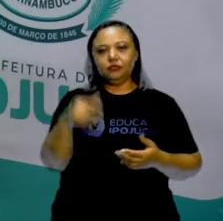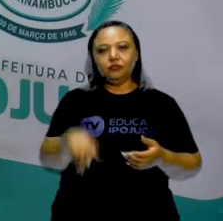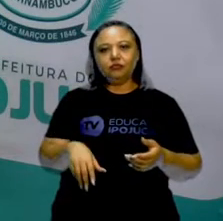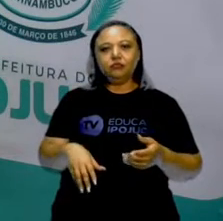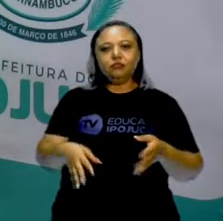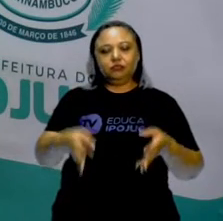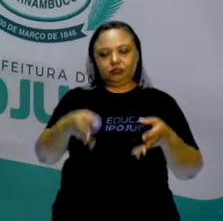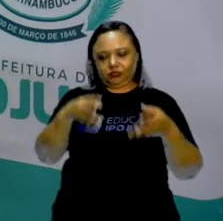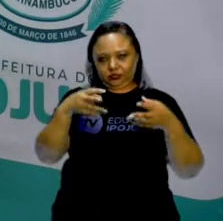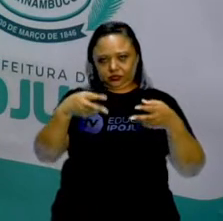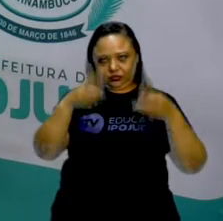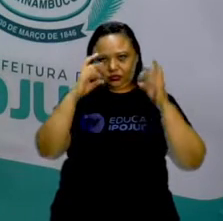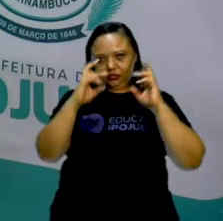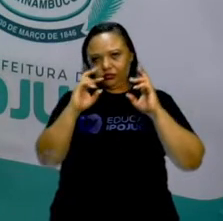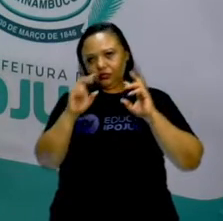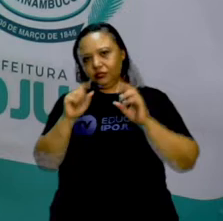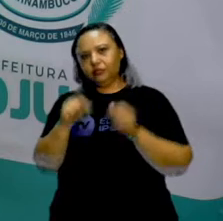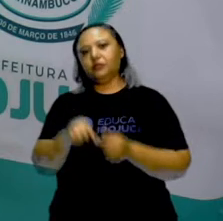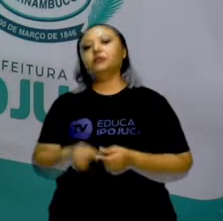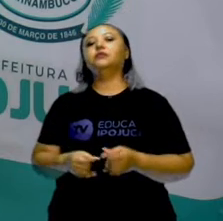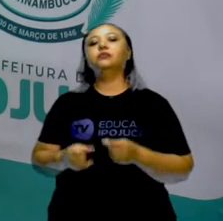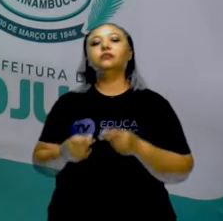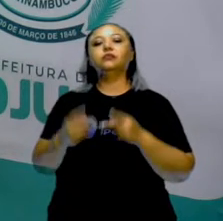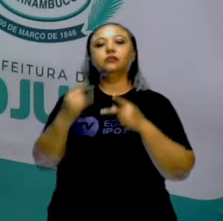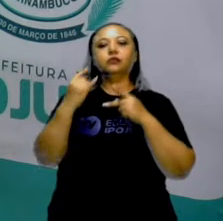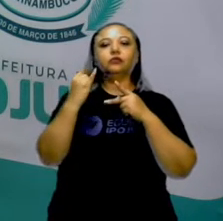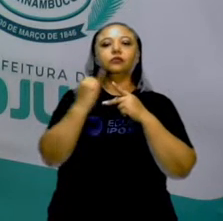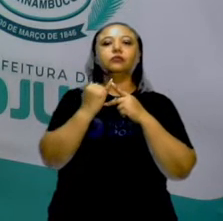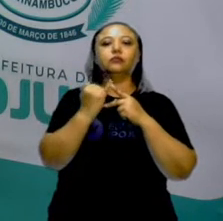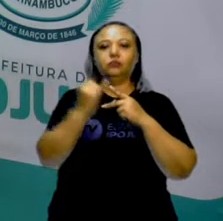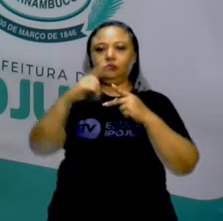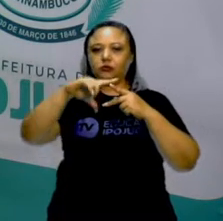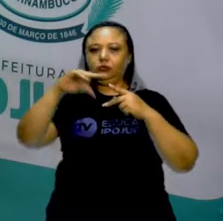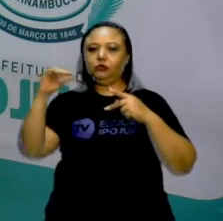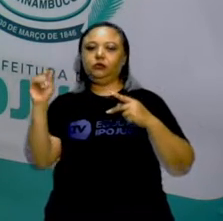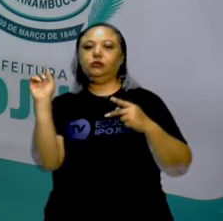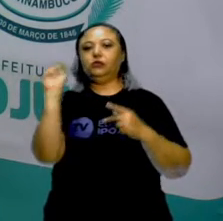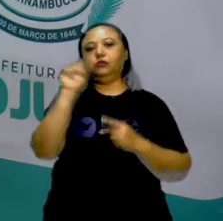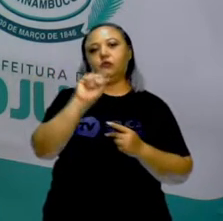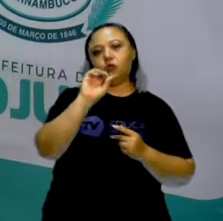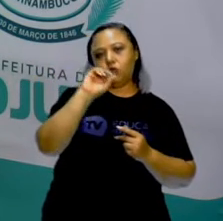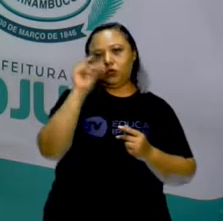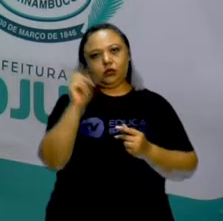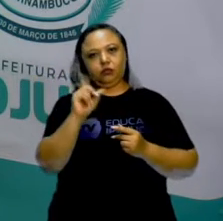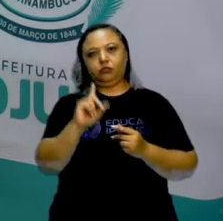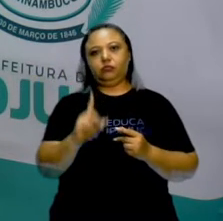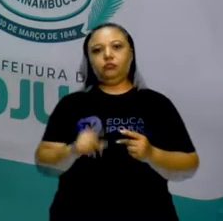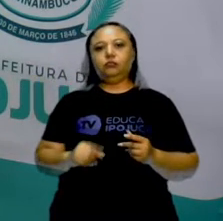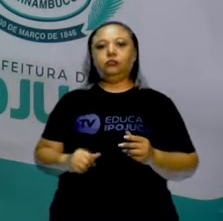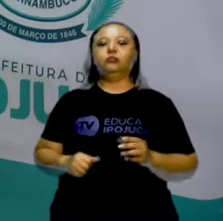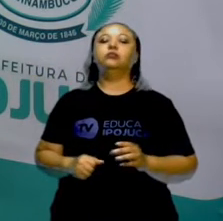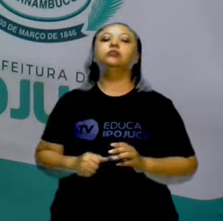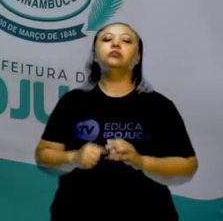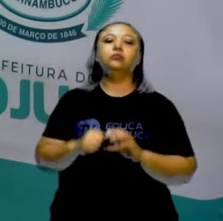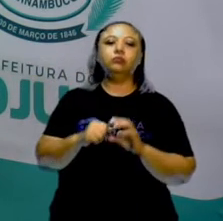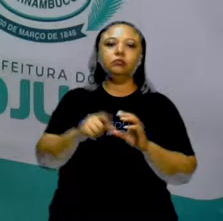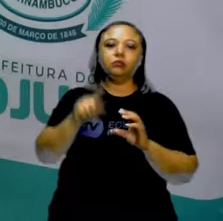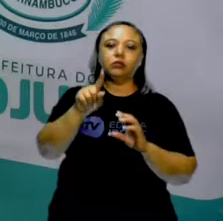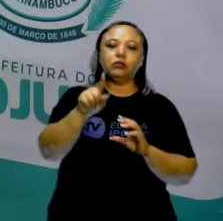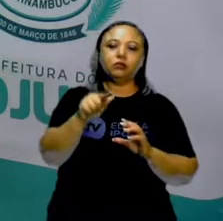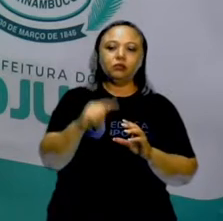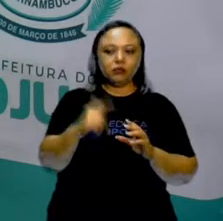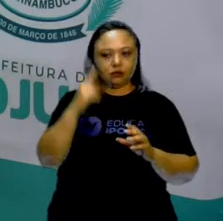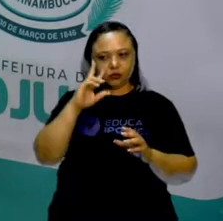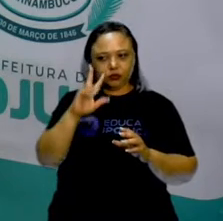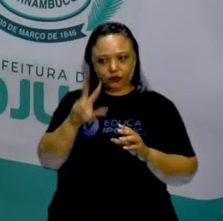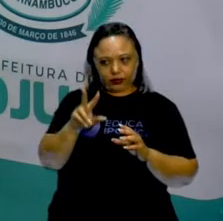polígonos nessas figuras e se, sim, qual é a classificação delas. Se elas são regulares, se eles não